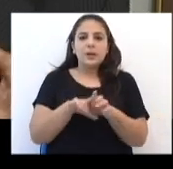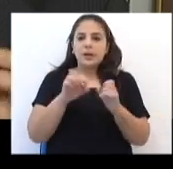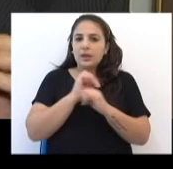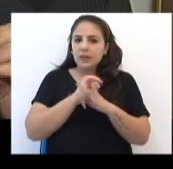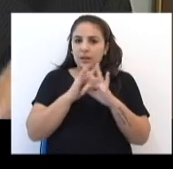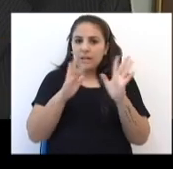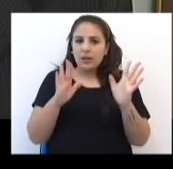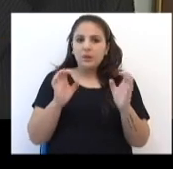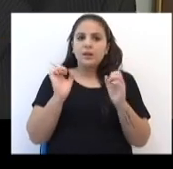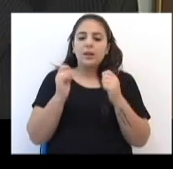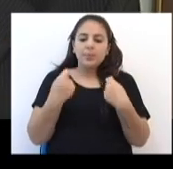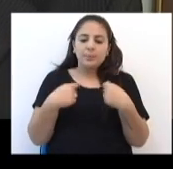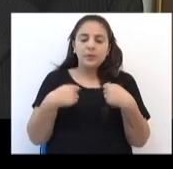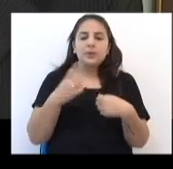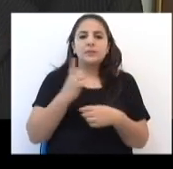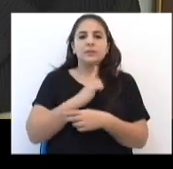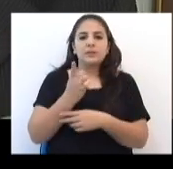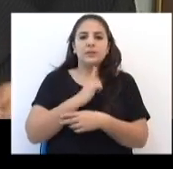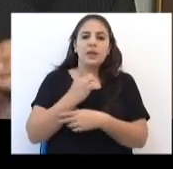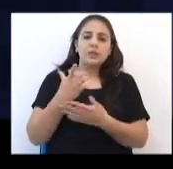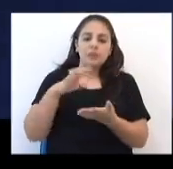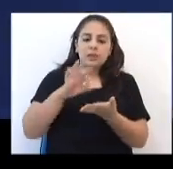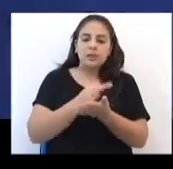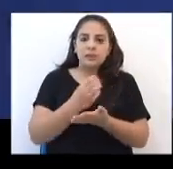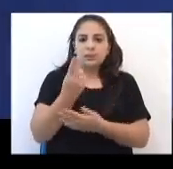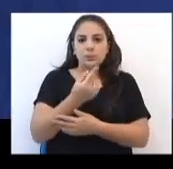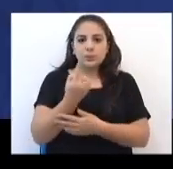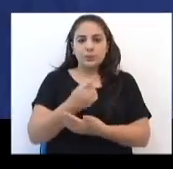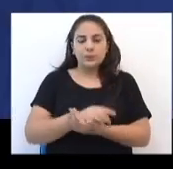claro que elas têm que passar pelo cadastro único.